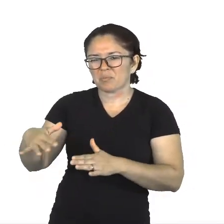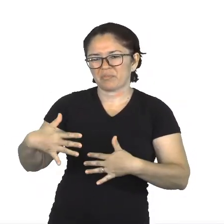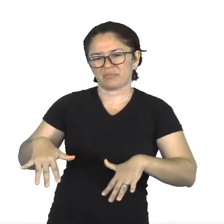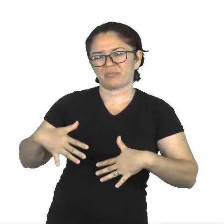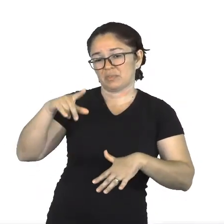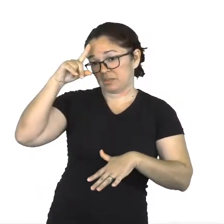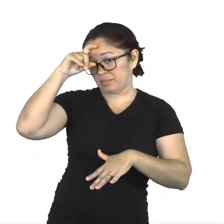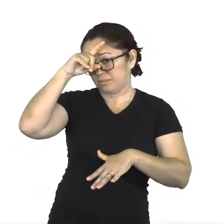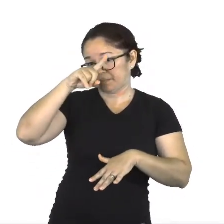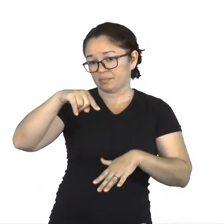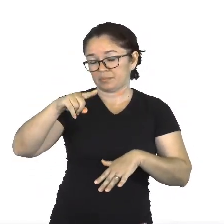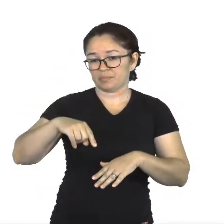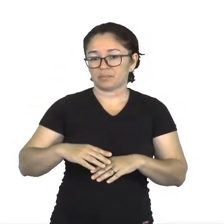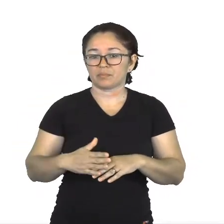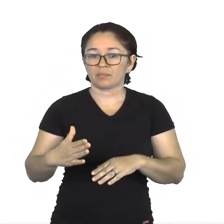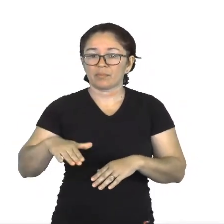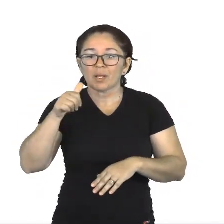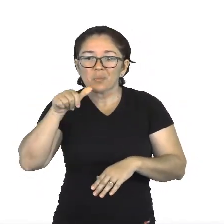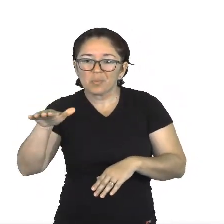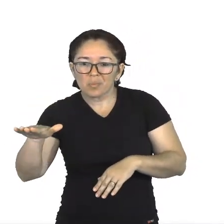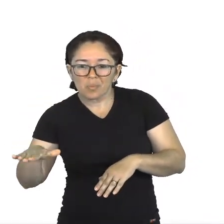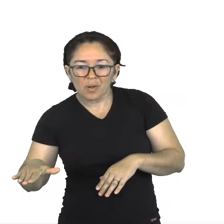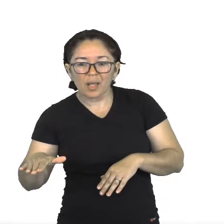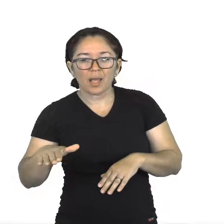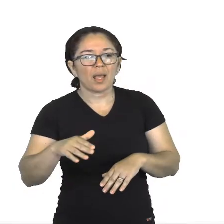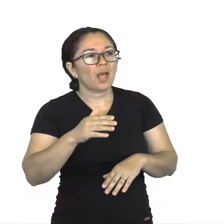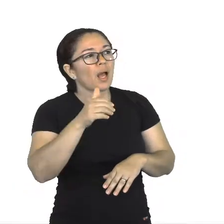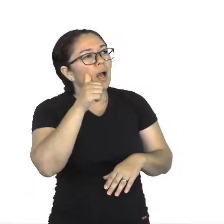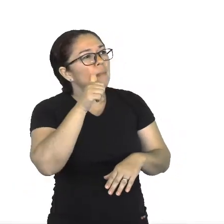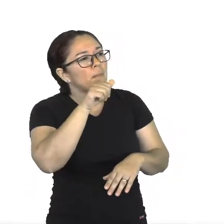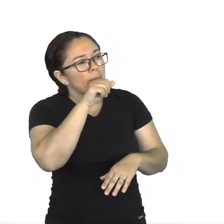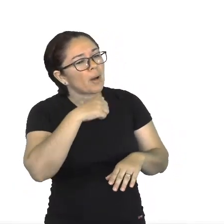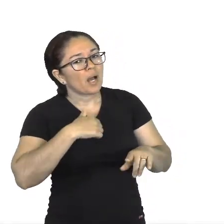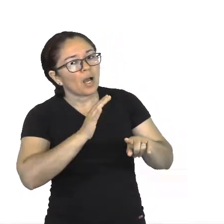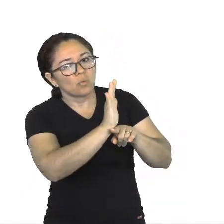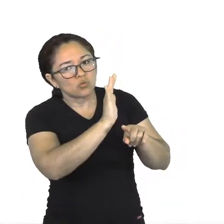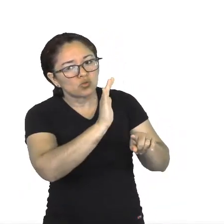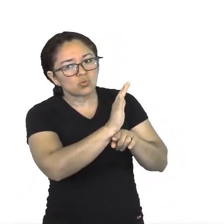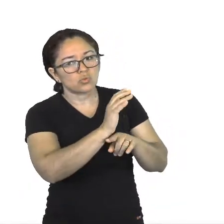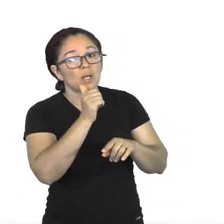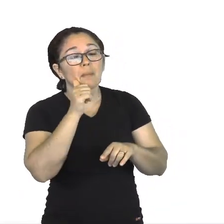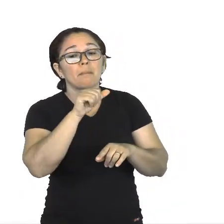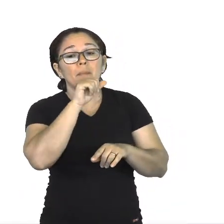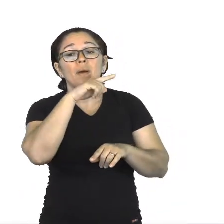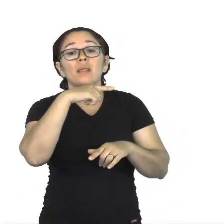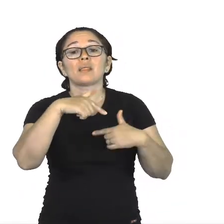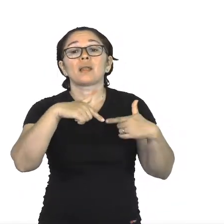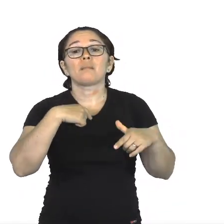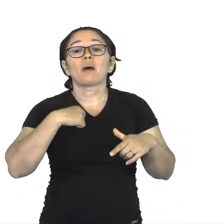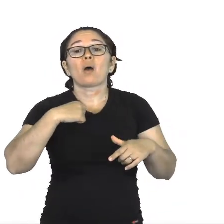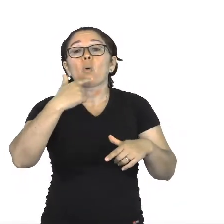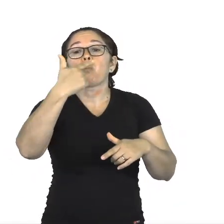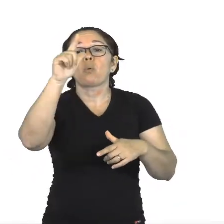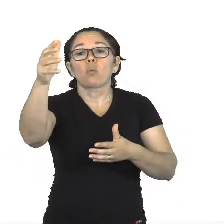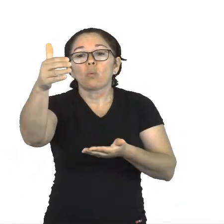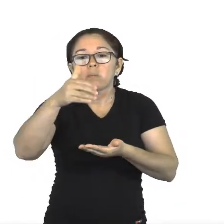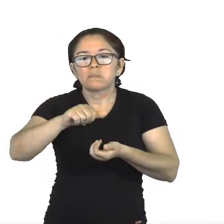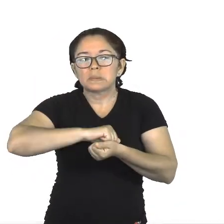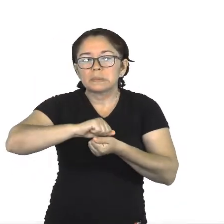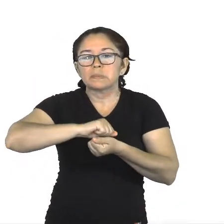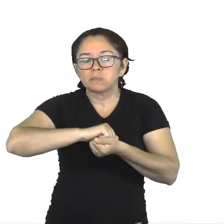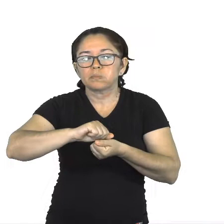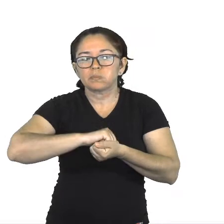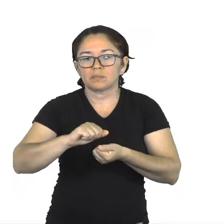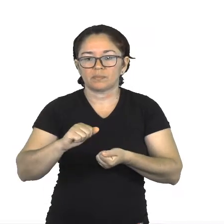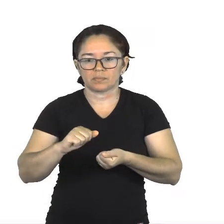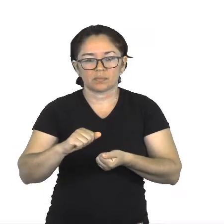Liesel ajuda a mãe adotiva que lava roupas para fora, levando e buscando as roupagens